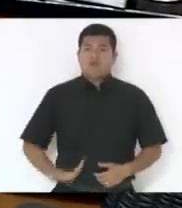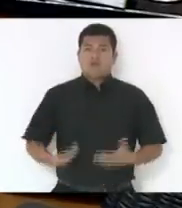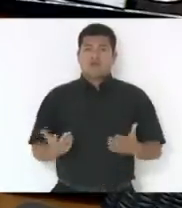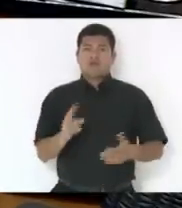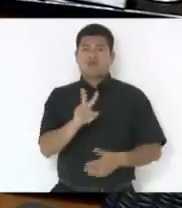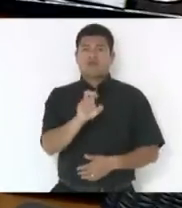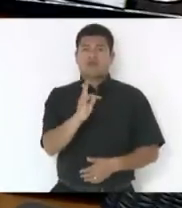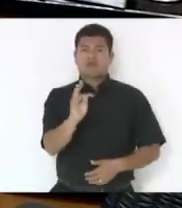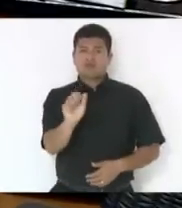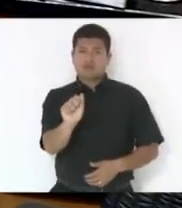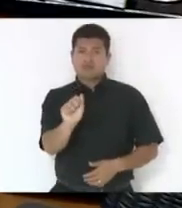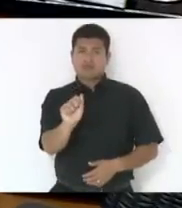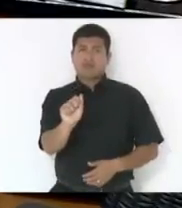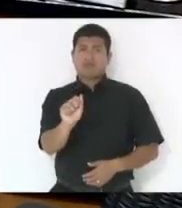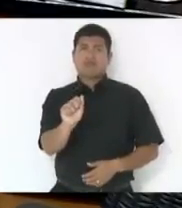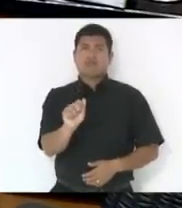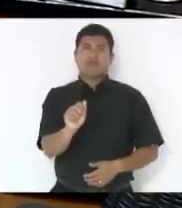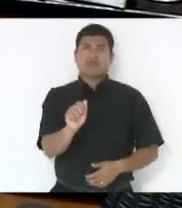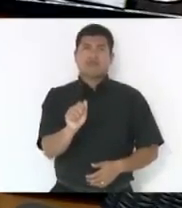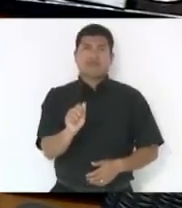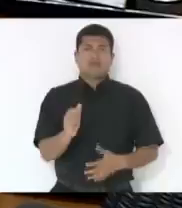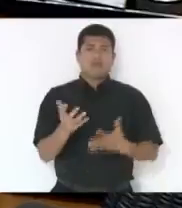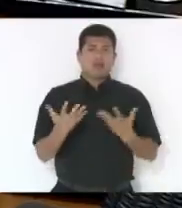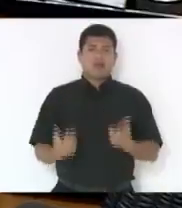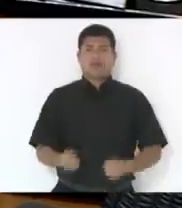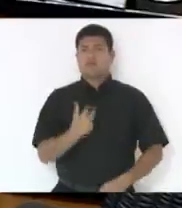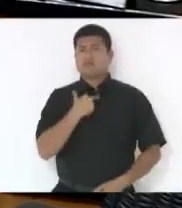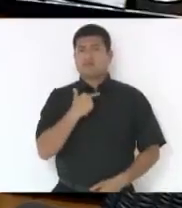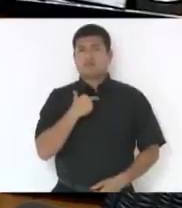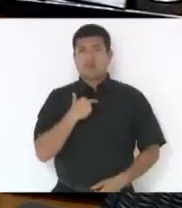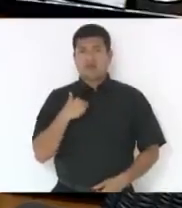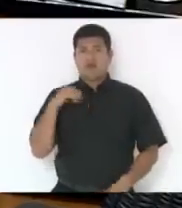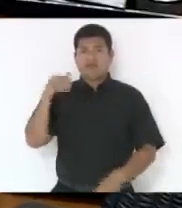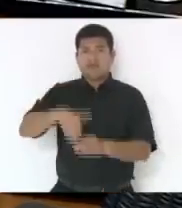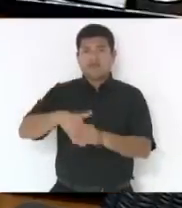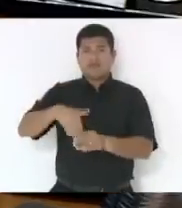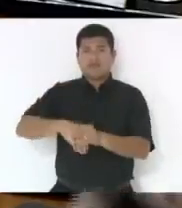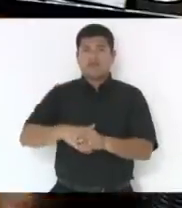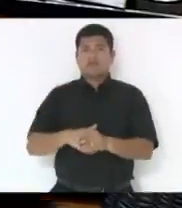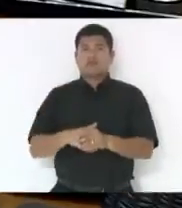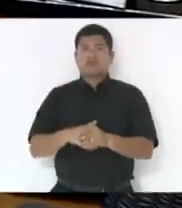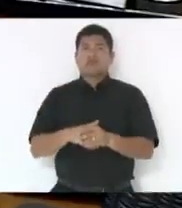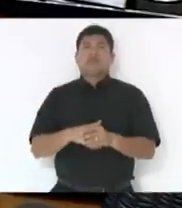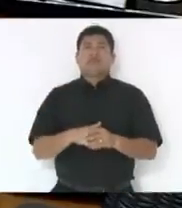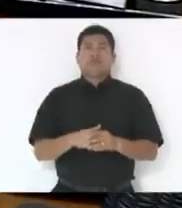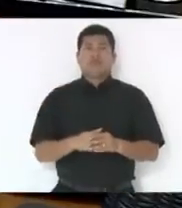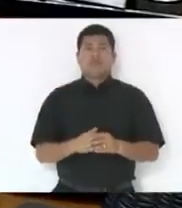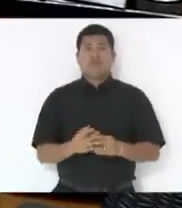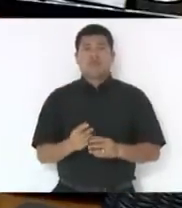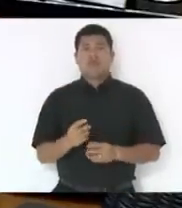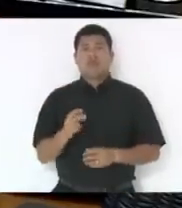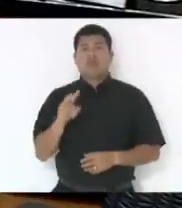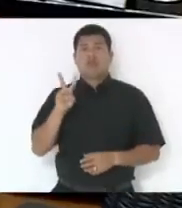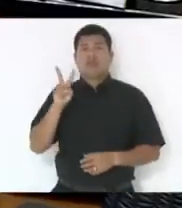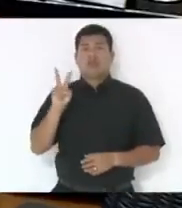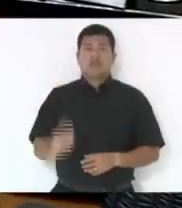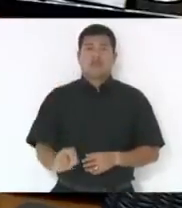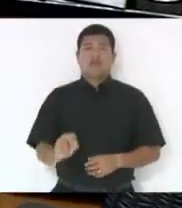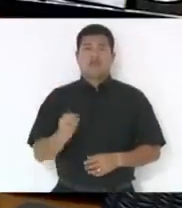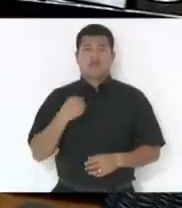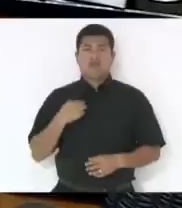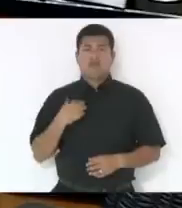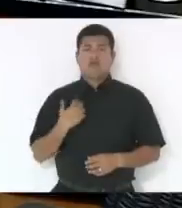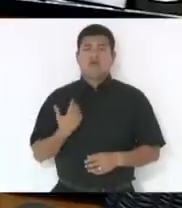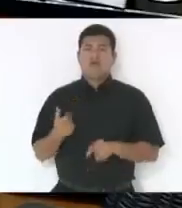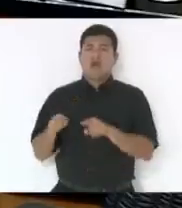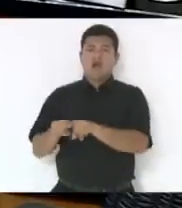uma argumentação que não é cabível do ponto de vista jurídico, então eu voto é não, eu acompanho o projeto do deputado Sareta